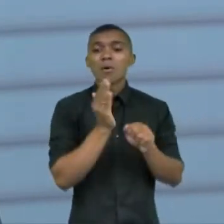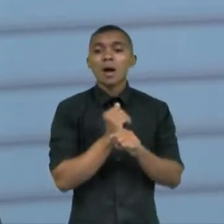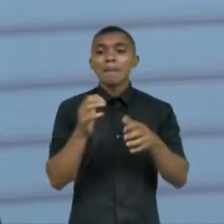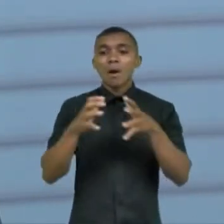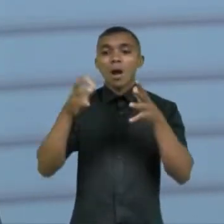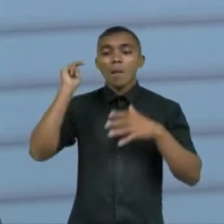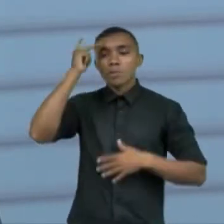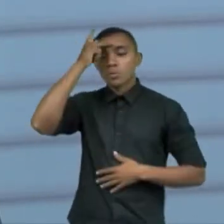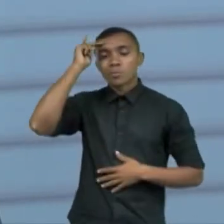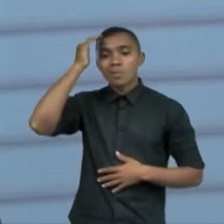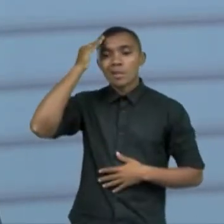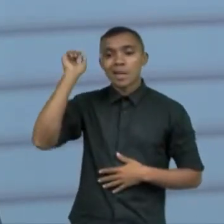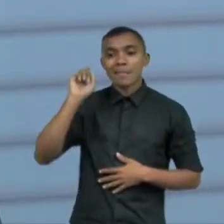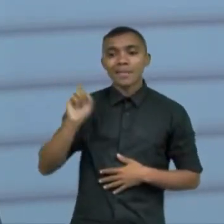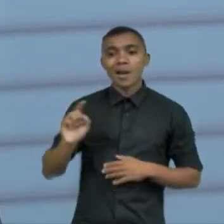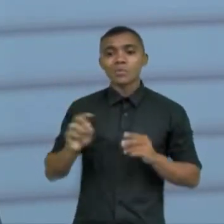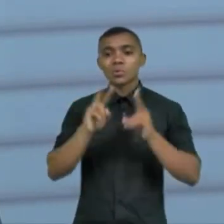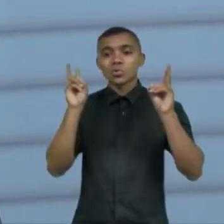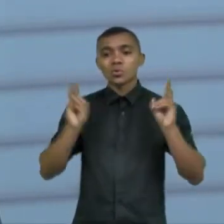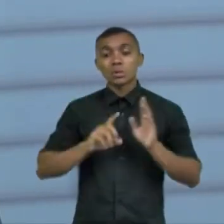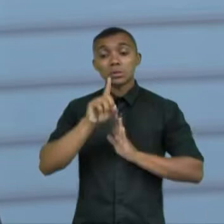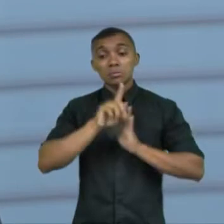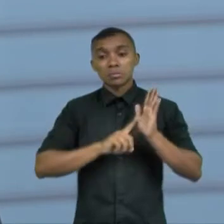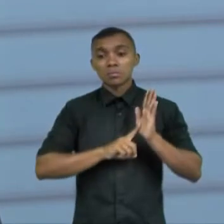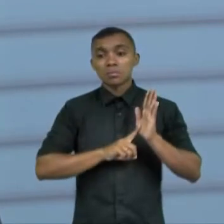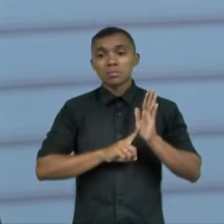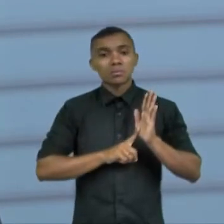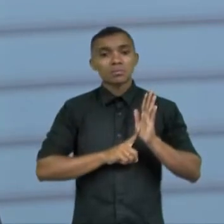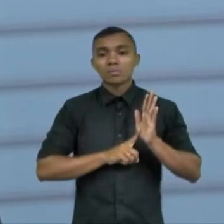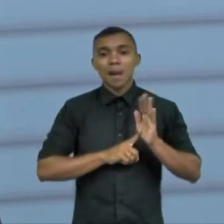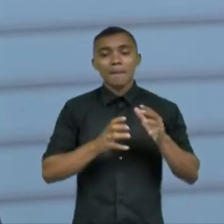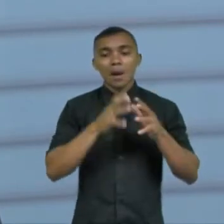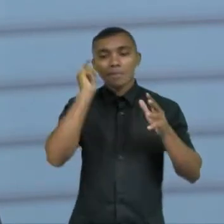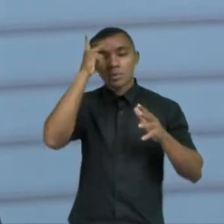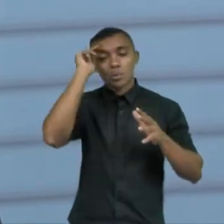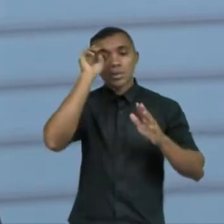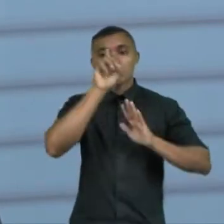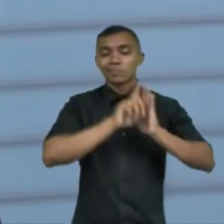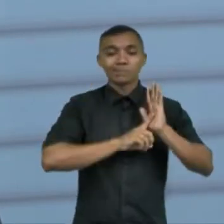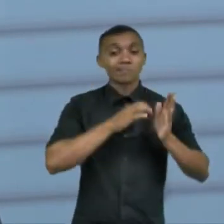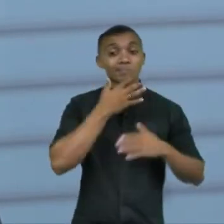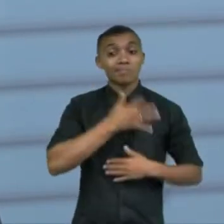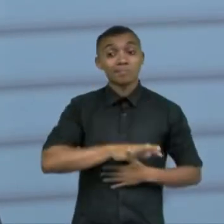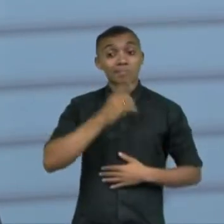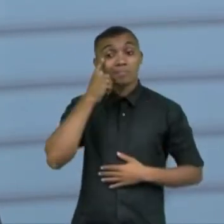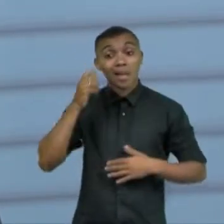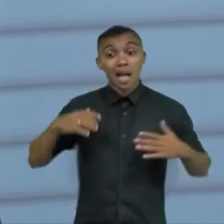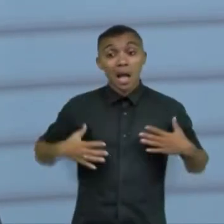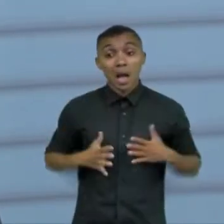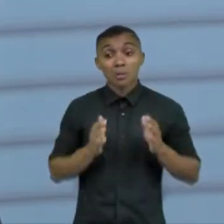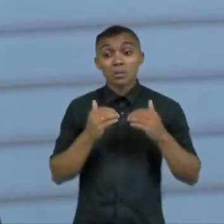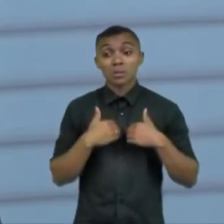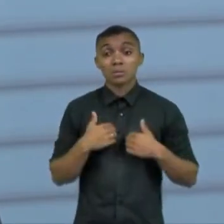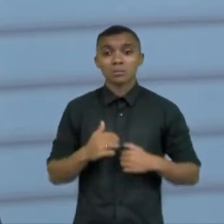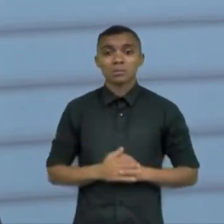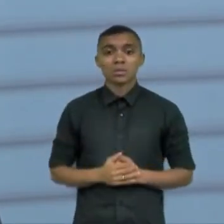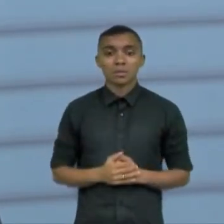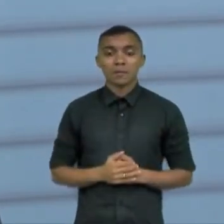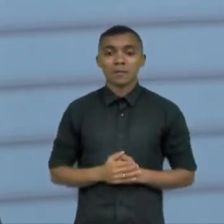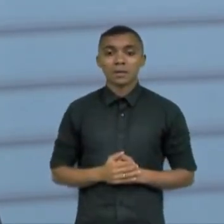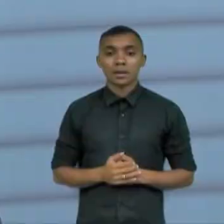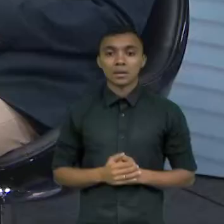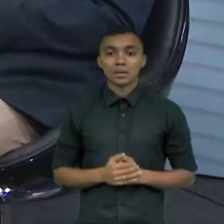não sabem dos direitos que tem o mais simples que seja não sabem o autismo ele só foi considerado no pouca gente sabe